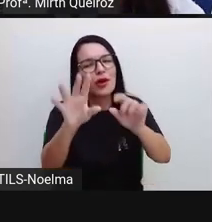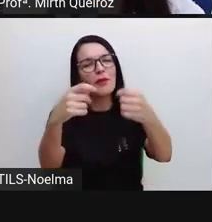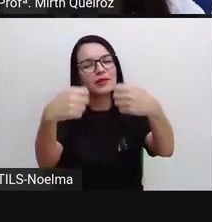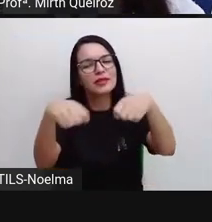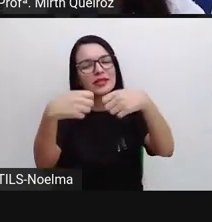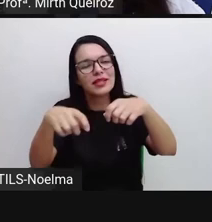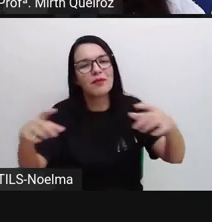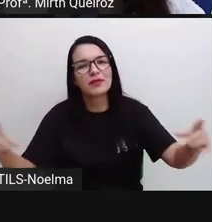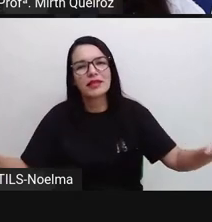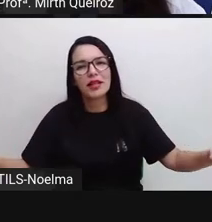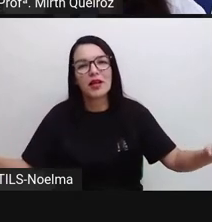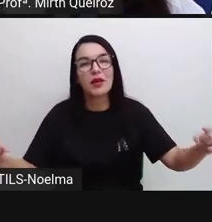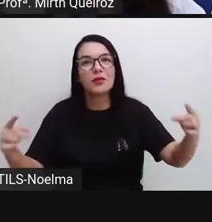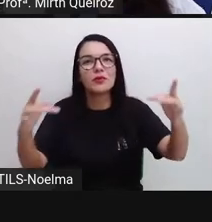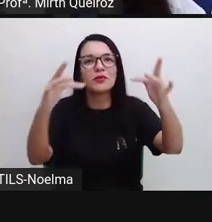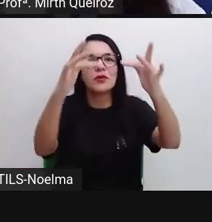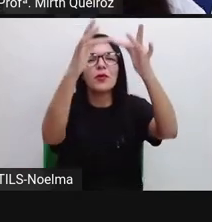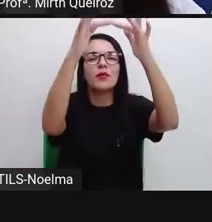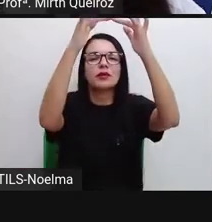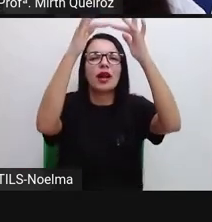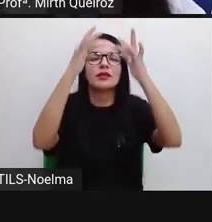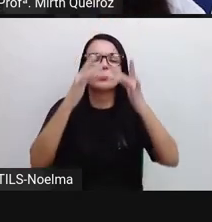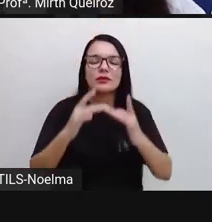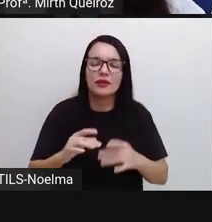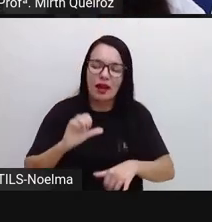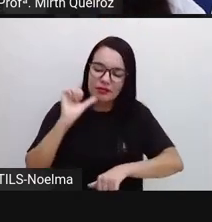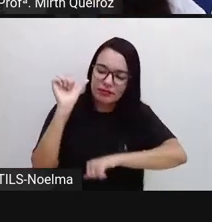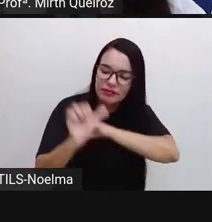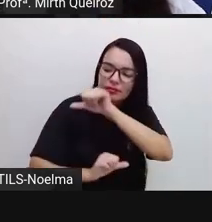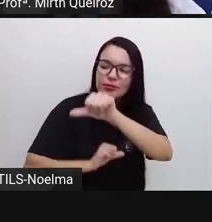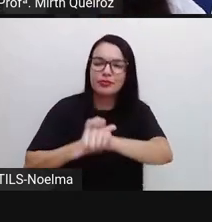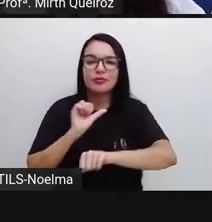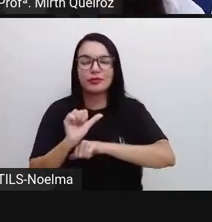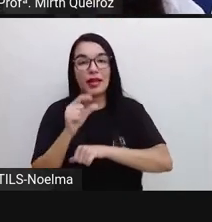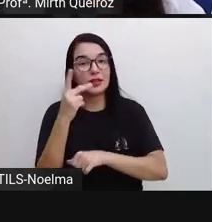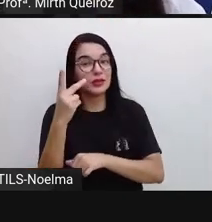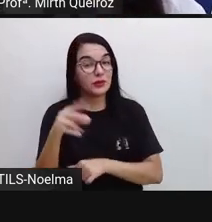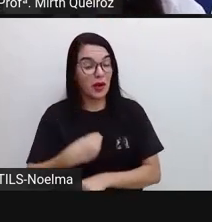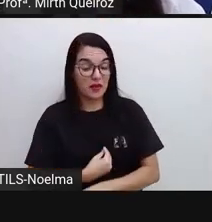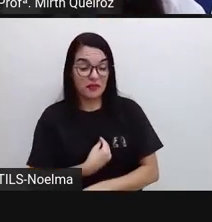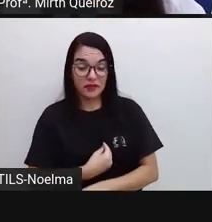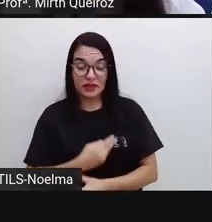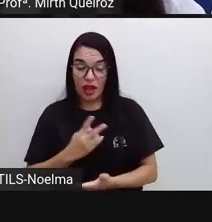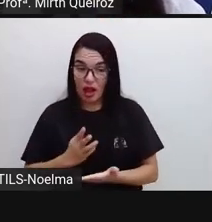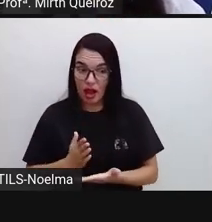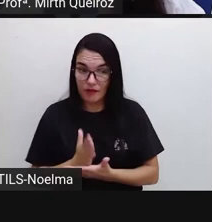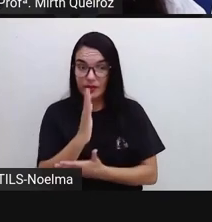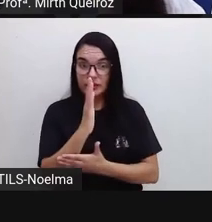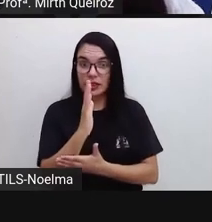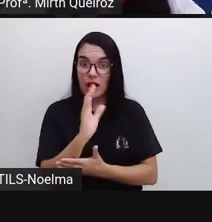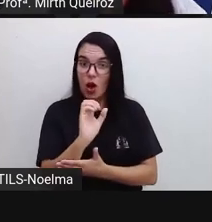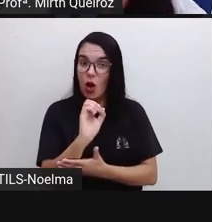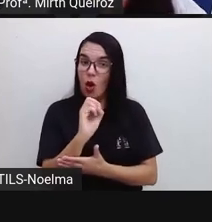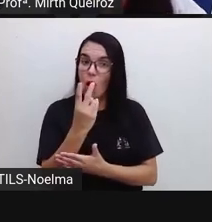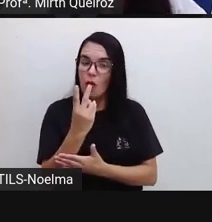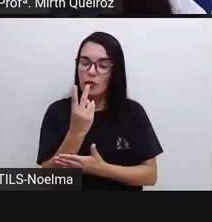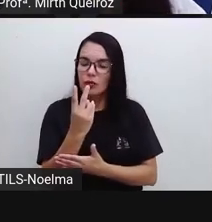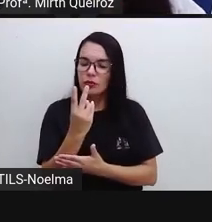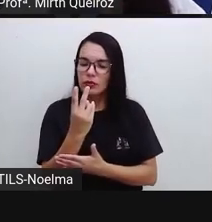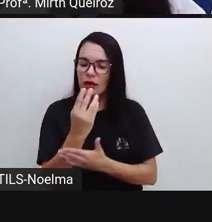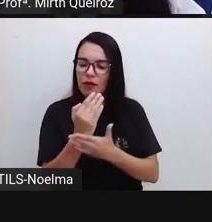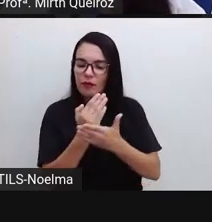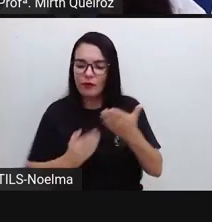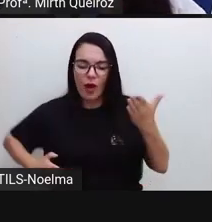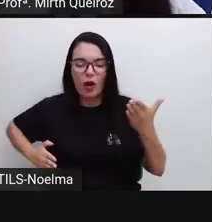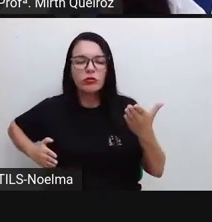ponto de virada. A tua vida avança ou escorre neste momento? A pergunta, né? A